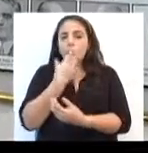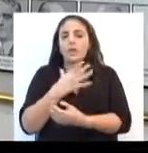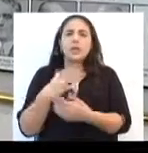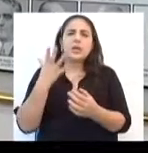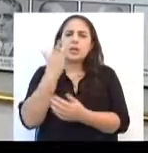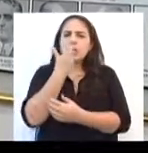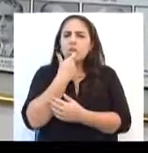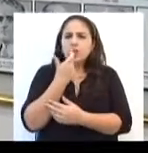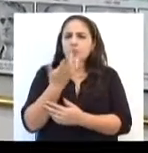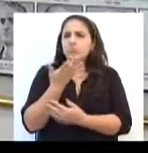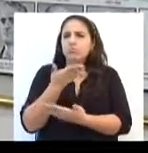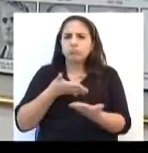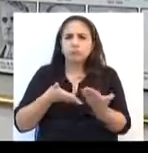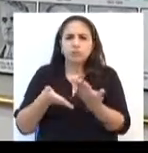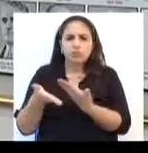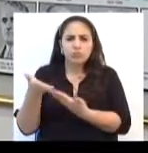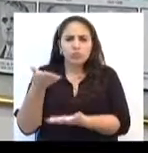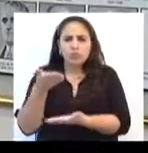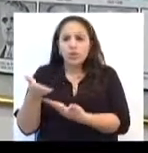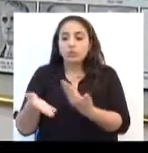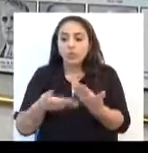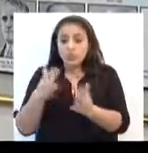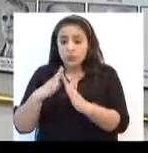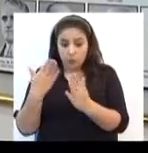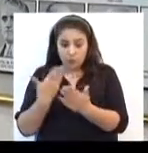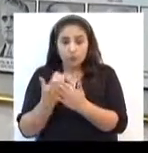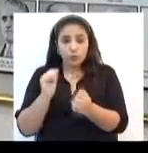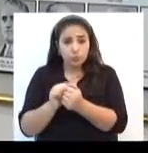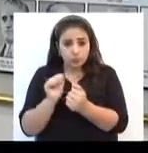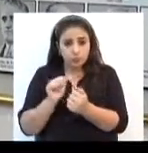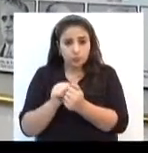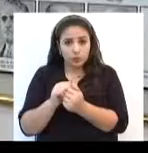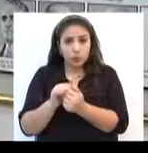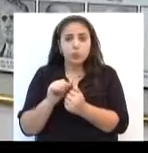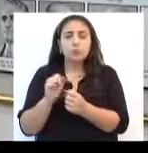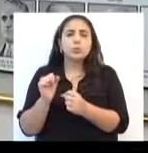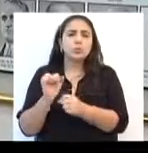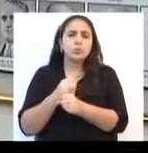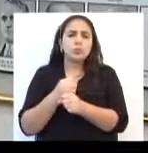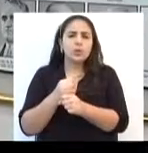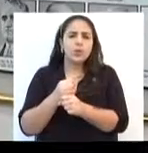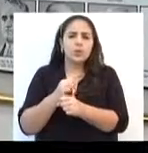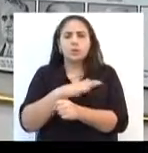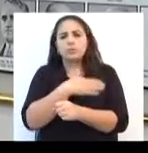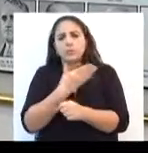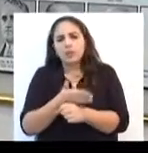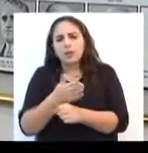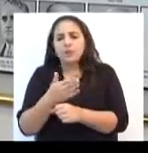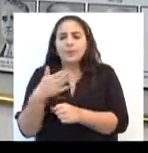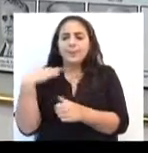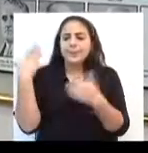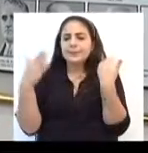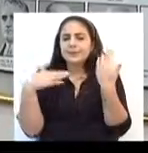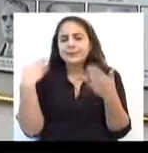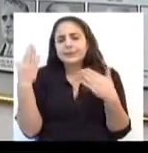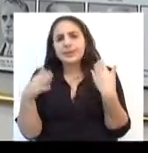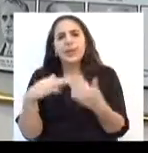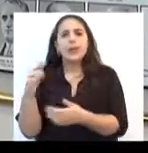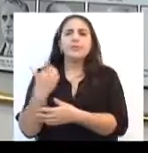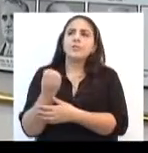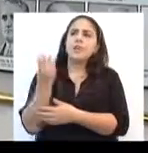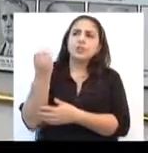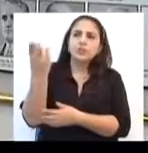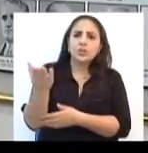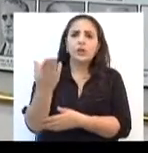que crianças envolvendo as escolas, durante todo o ano leitivo, elas saem com alguns passeios,